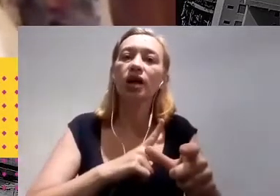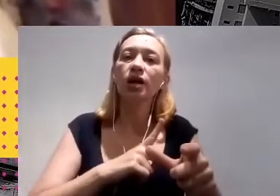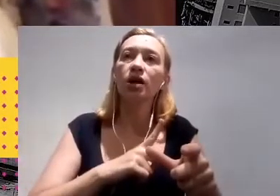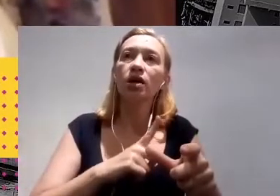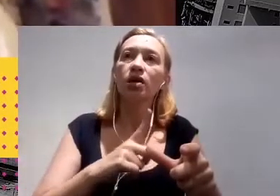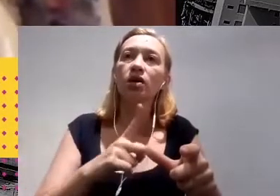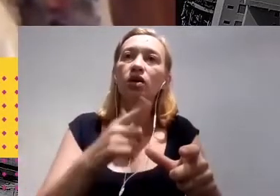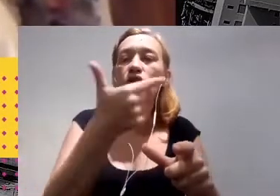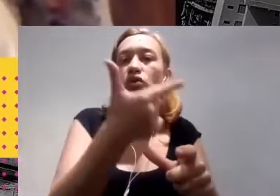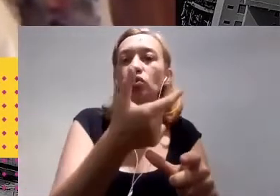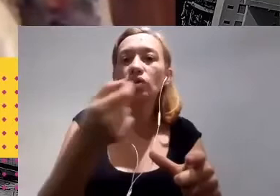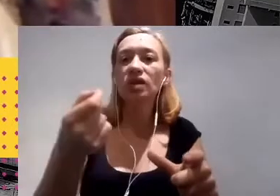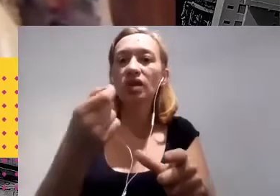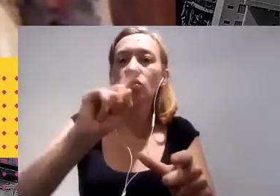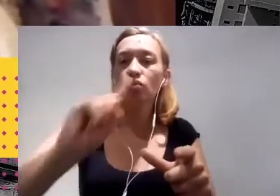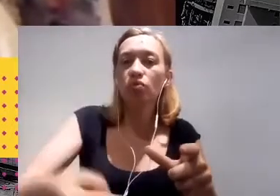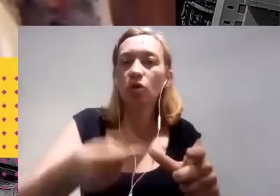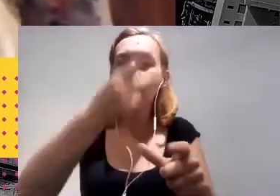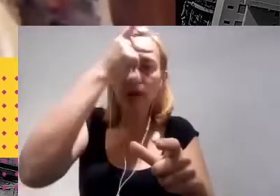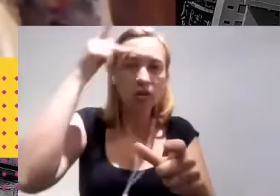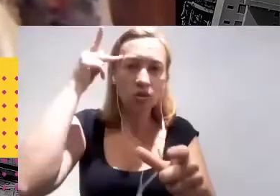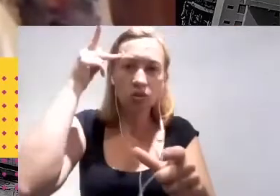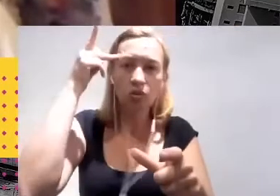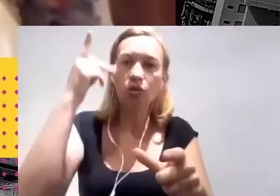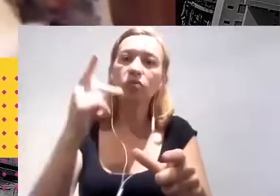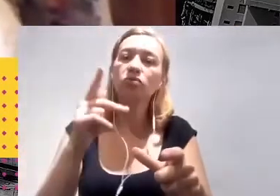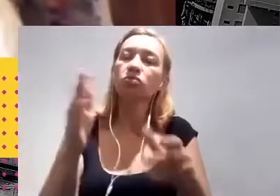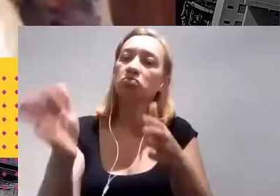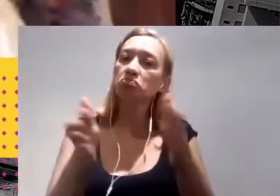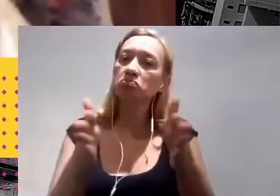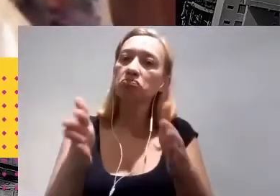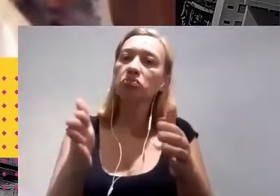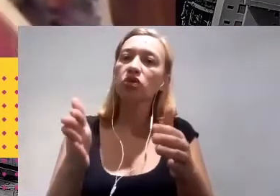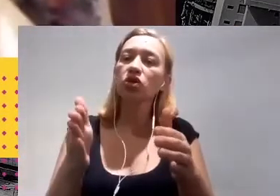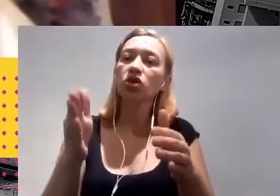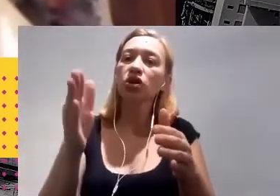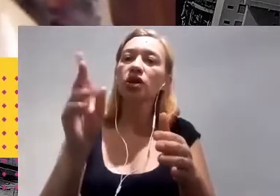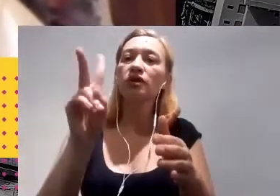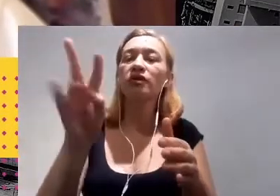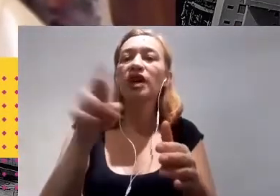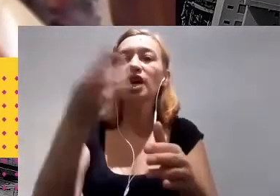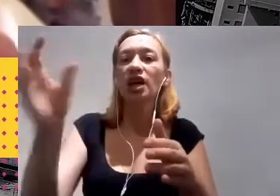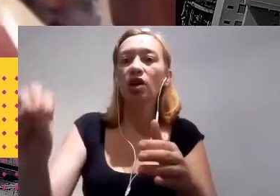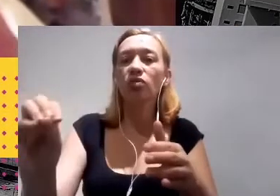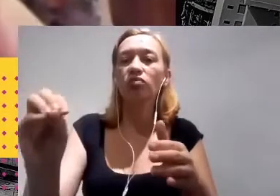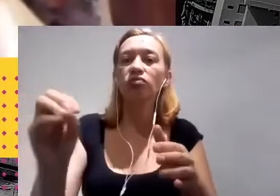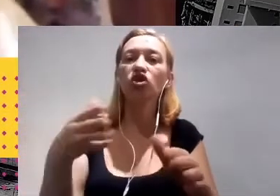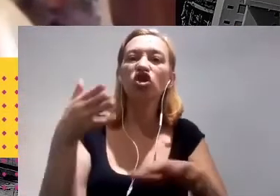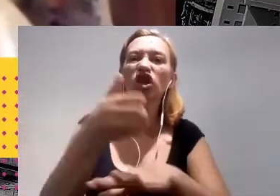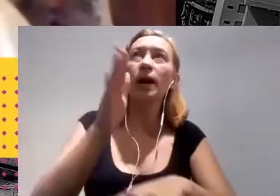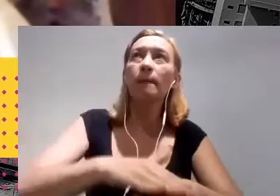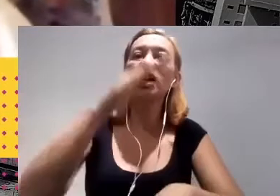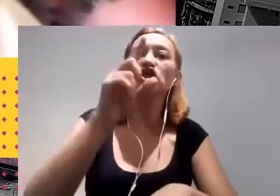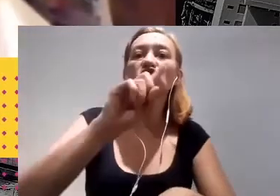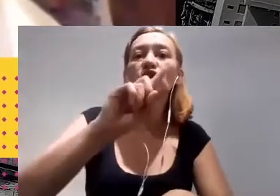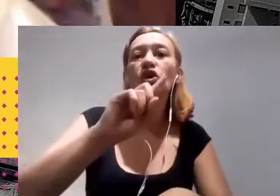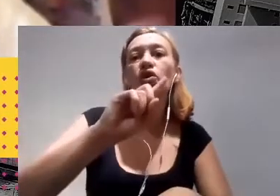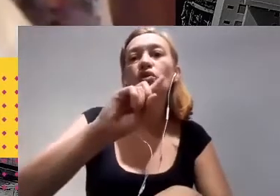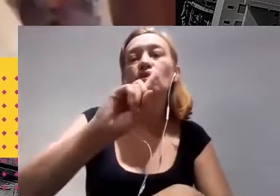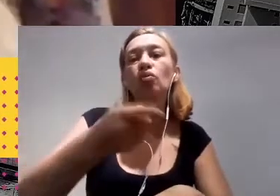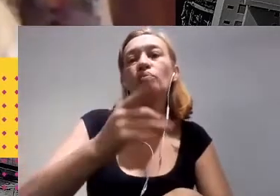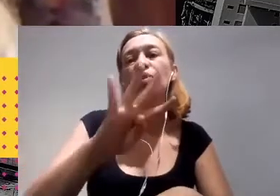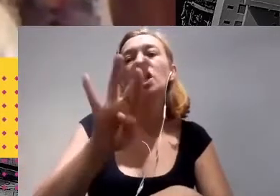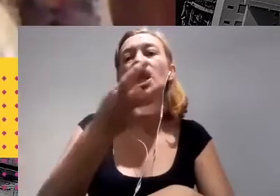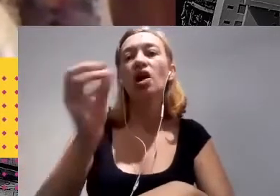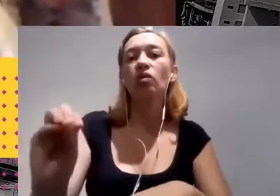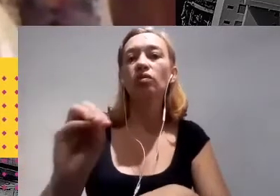habitantes e que, num período de verão, chega a mais de um milhão de habitantes. Então, imagina os desafios para atender